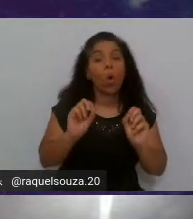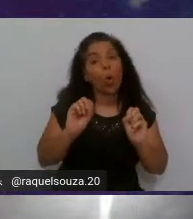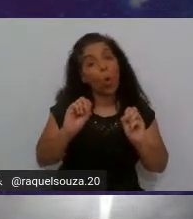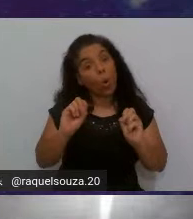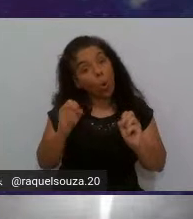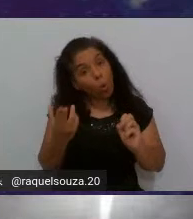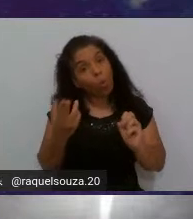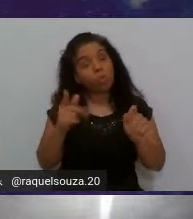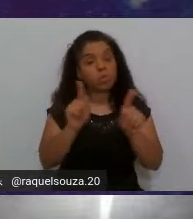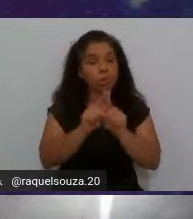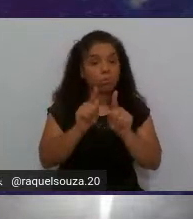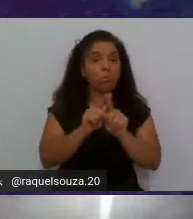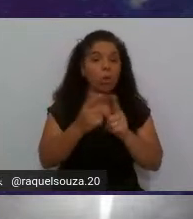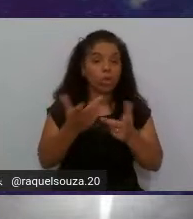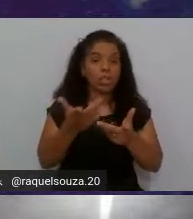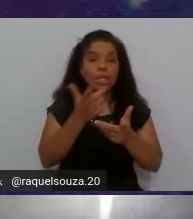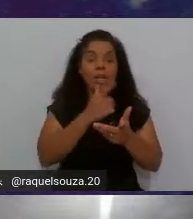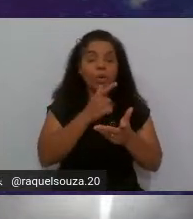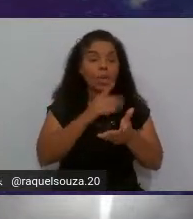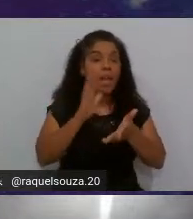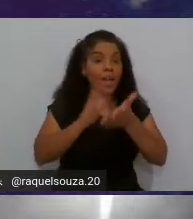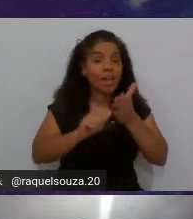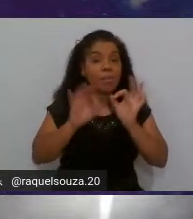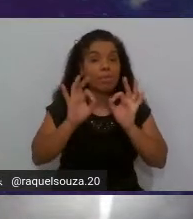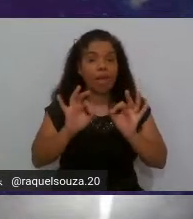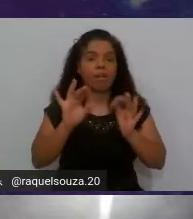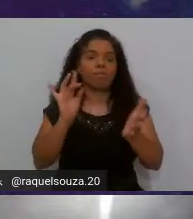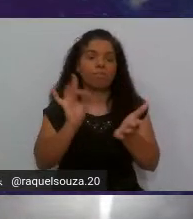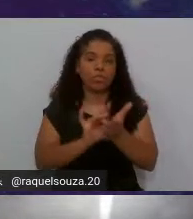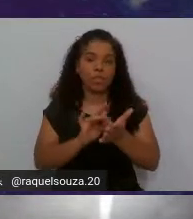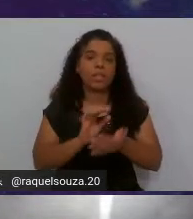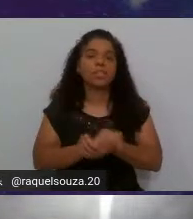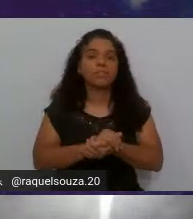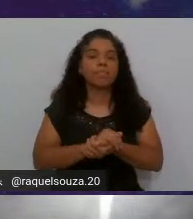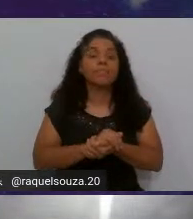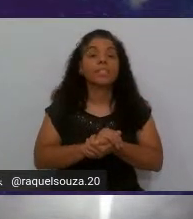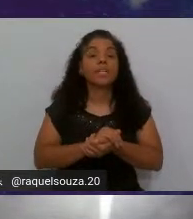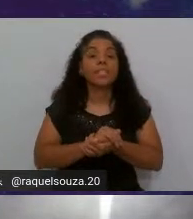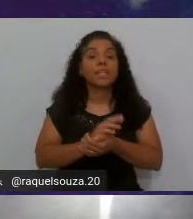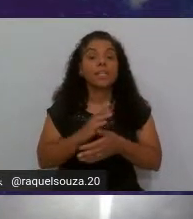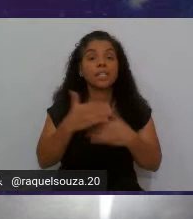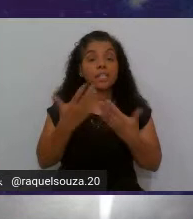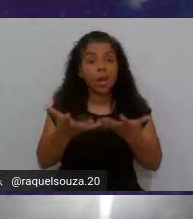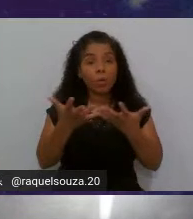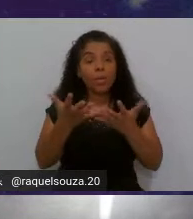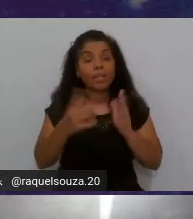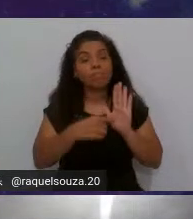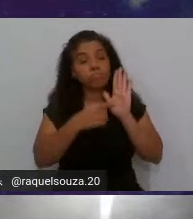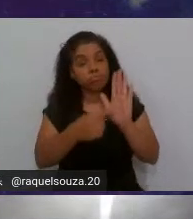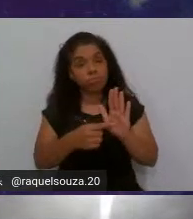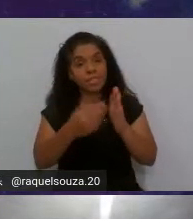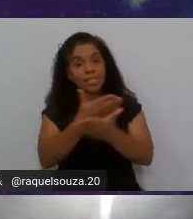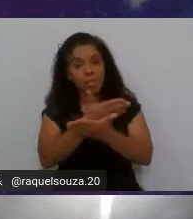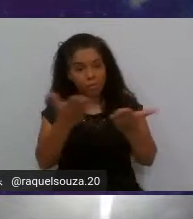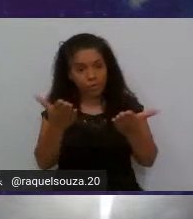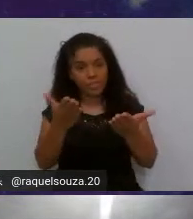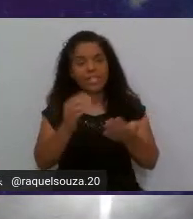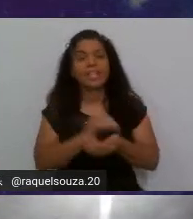eliminar de vez então eu queria apresentar para vocês